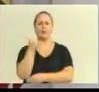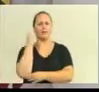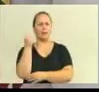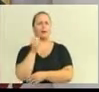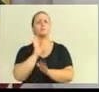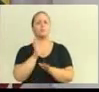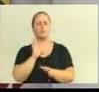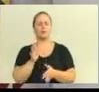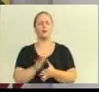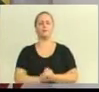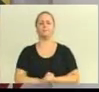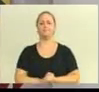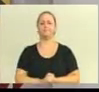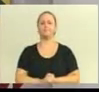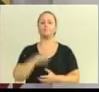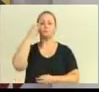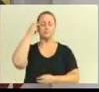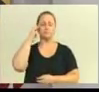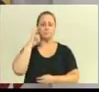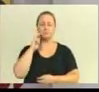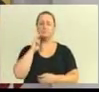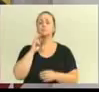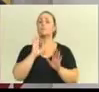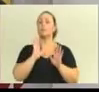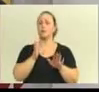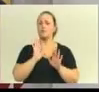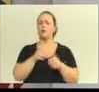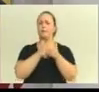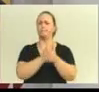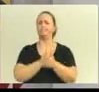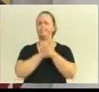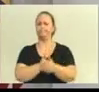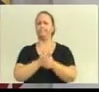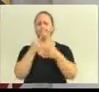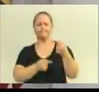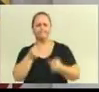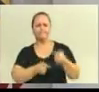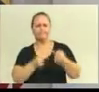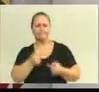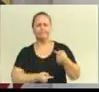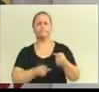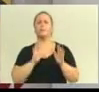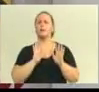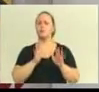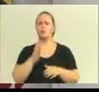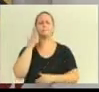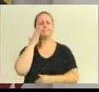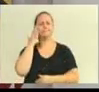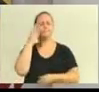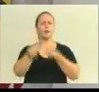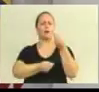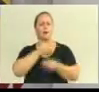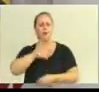O vereador Wanderlei, que acompanha as discussões com os trabalhadores, é outro exemplo da coragem que essa casa e esses vereadores têm no